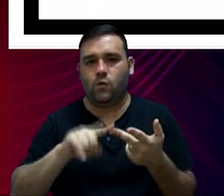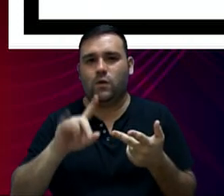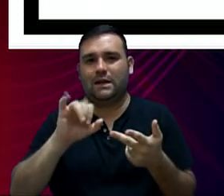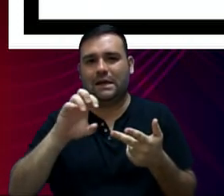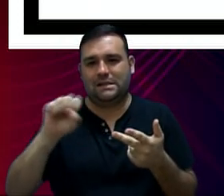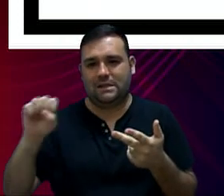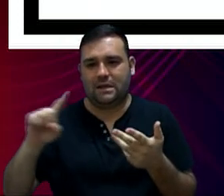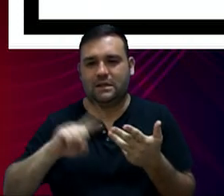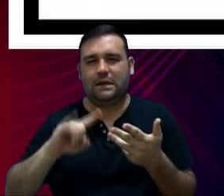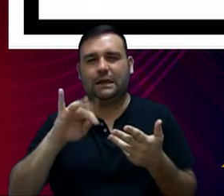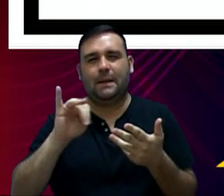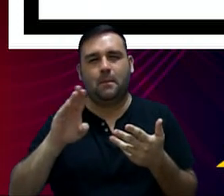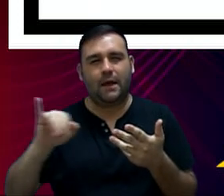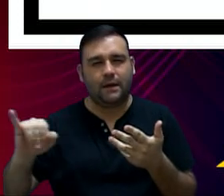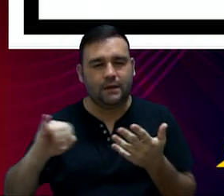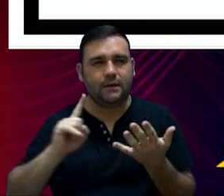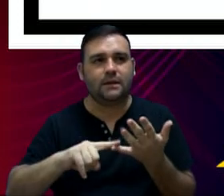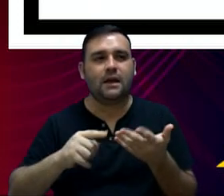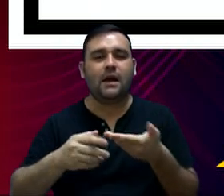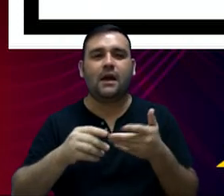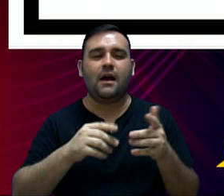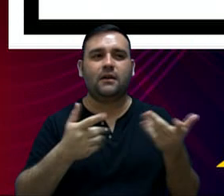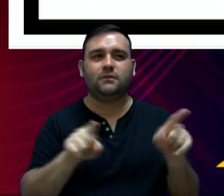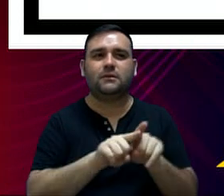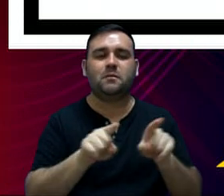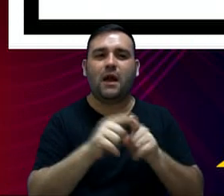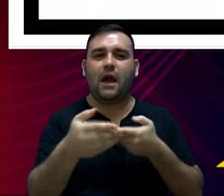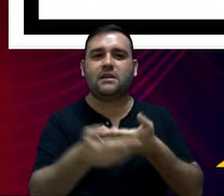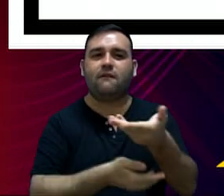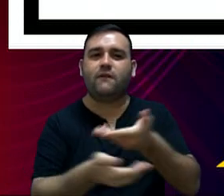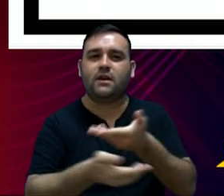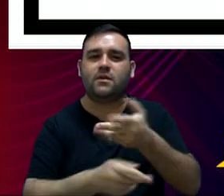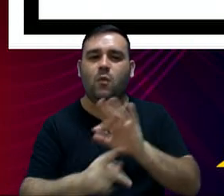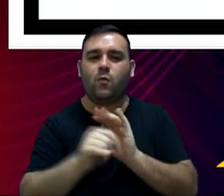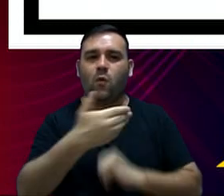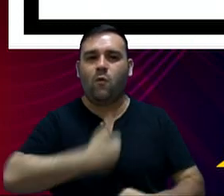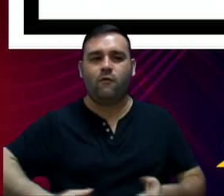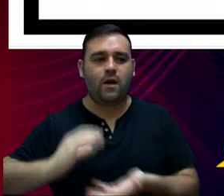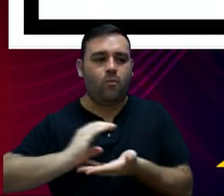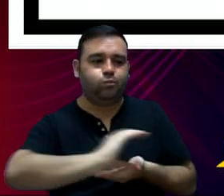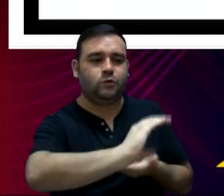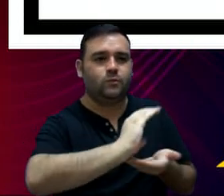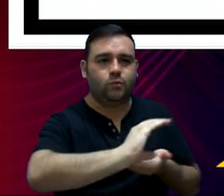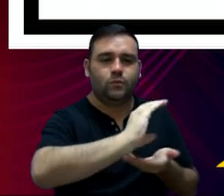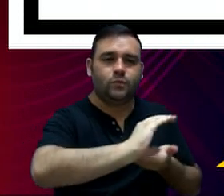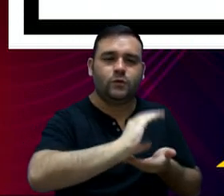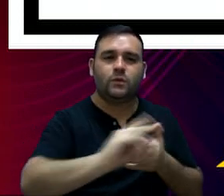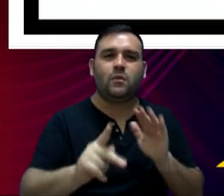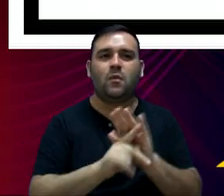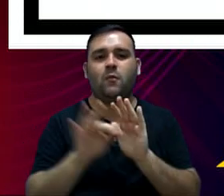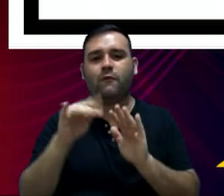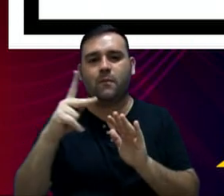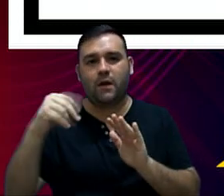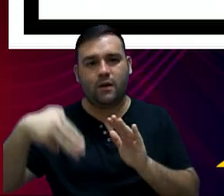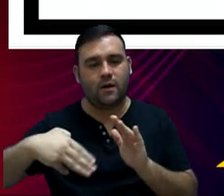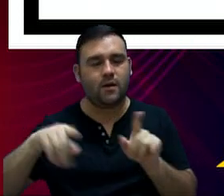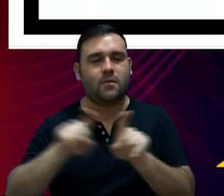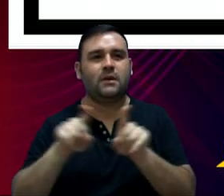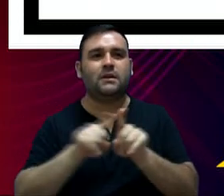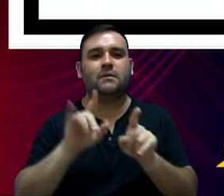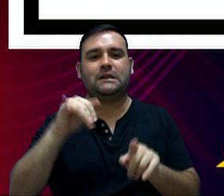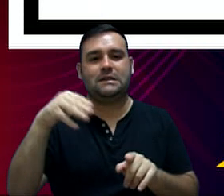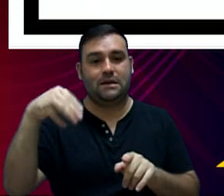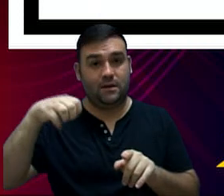o ITBI, por exemplo, as transferências recebidas pelo governo, ou seja, a cota parte do FPM, do